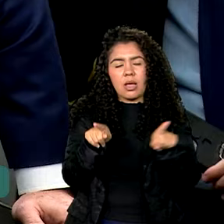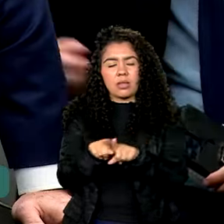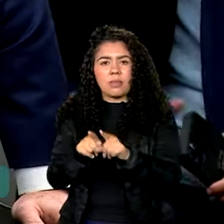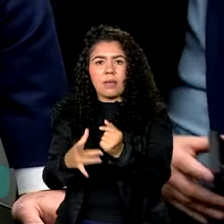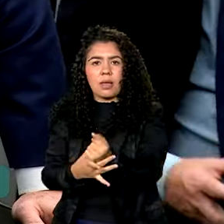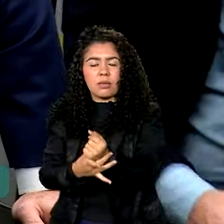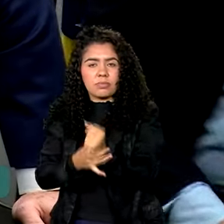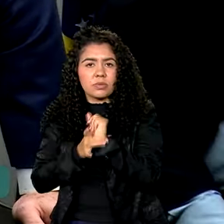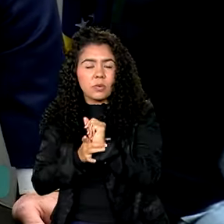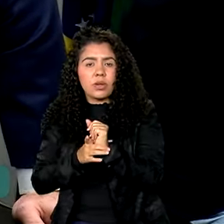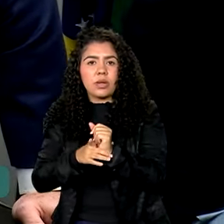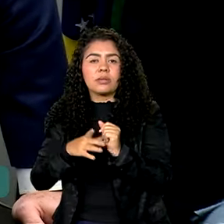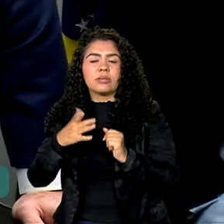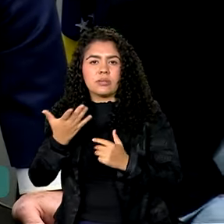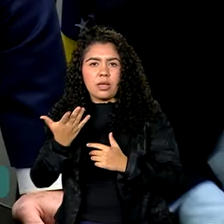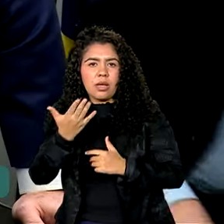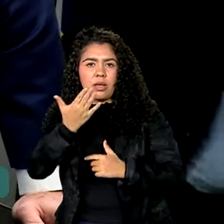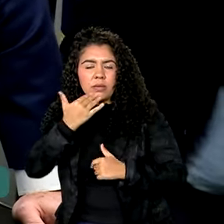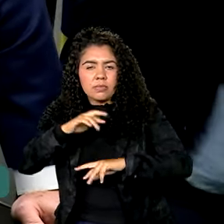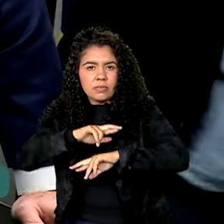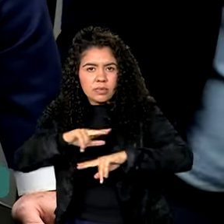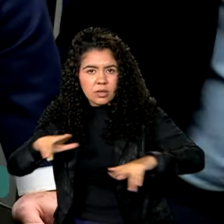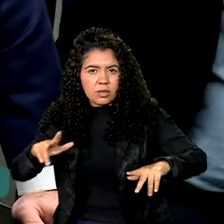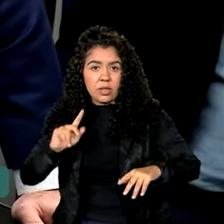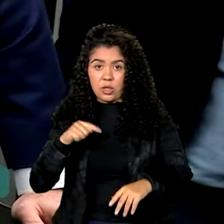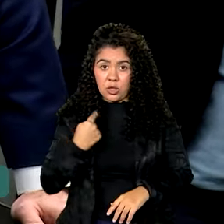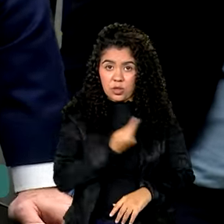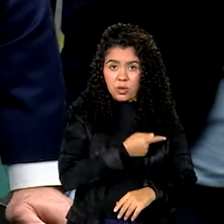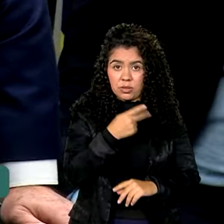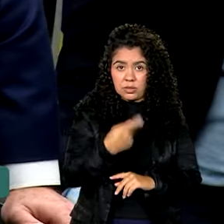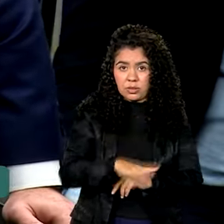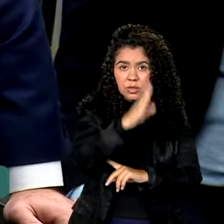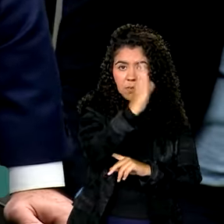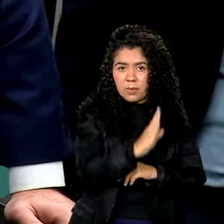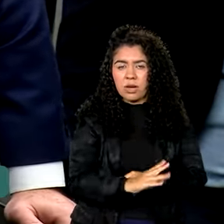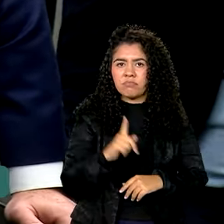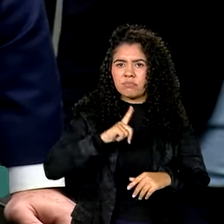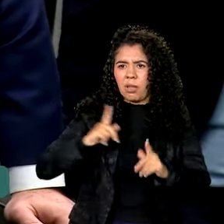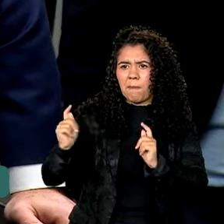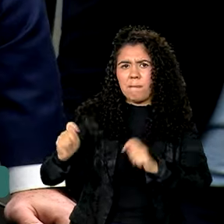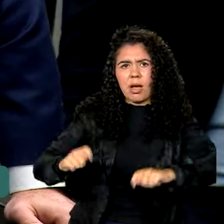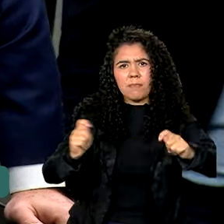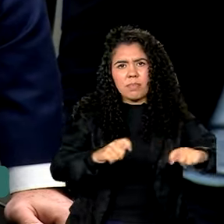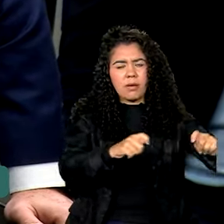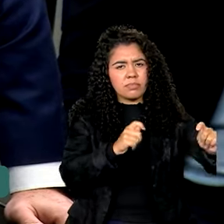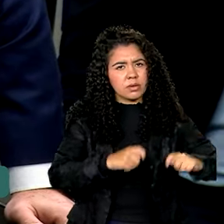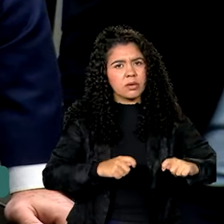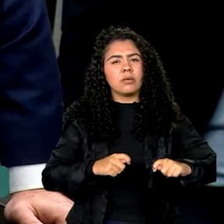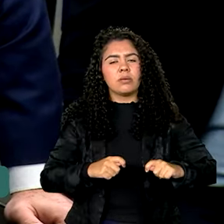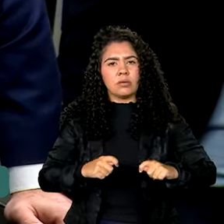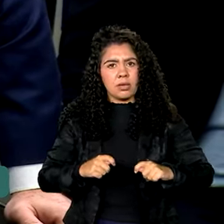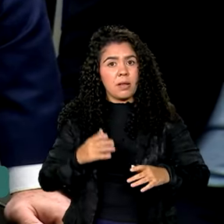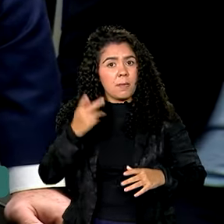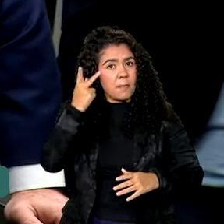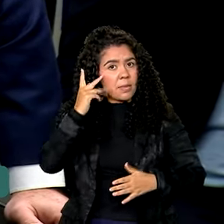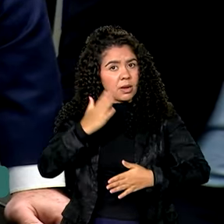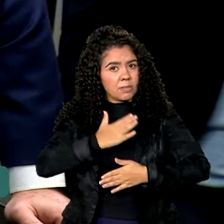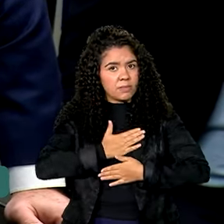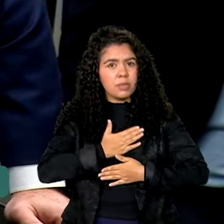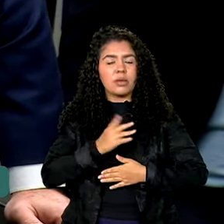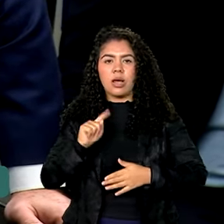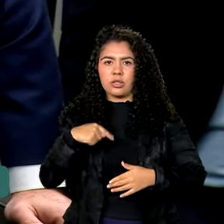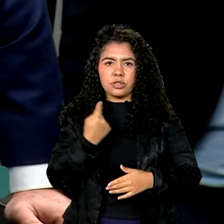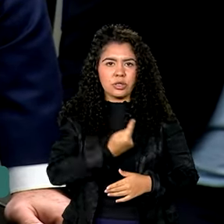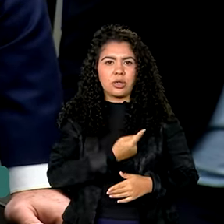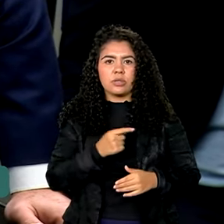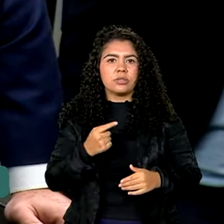com a nossa pluralidade energética, com as nossas potencialidades, não pode abrir mão, na minha visão, da nossa soberania